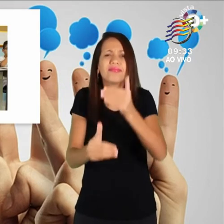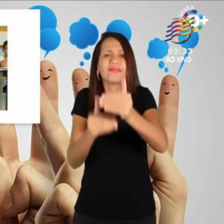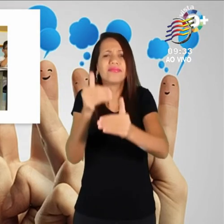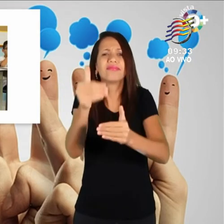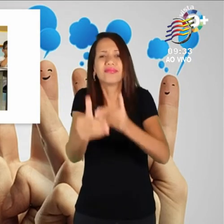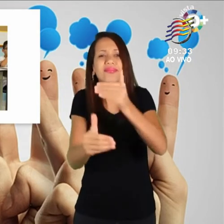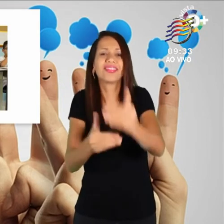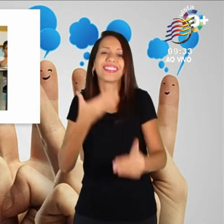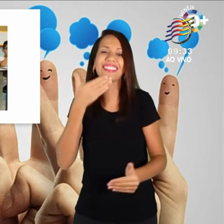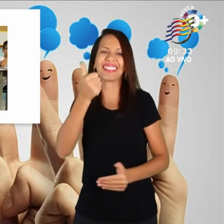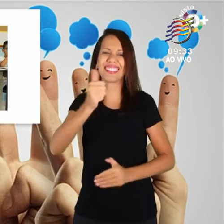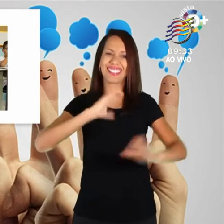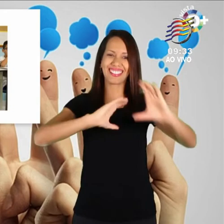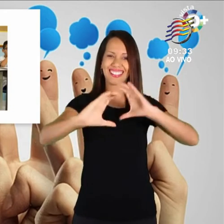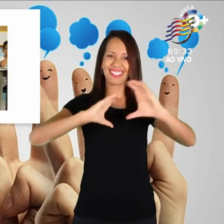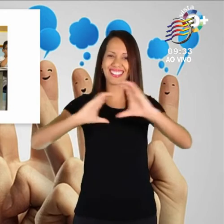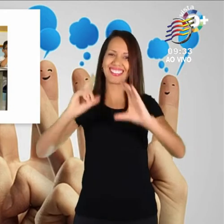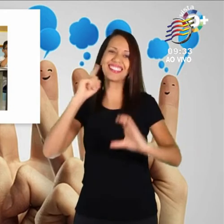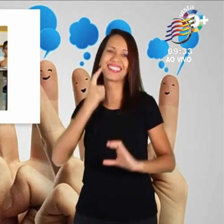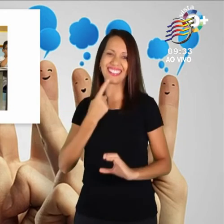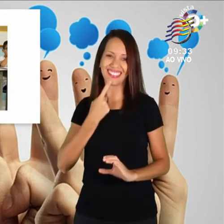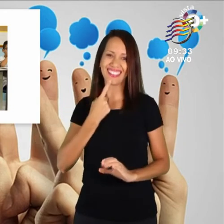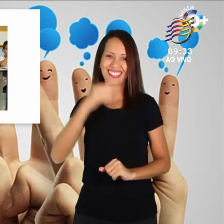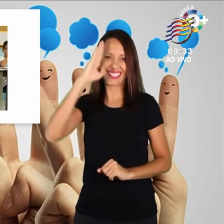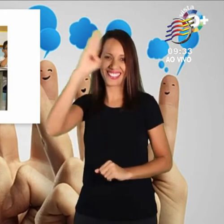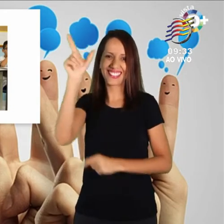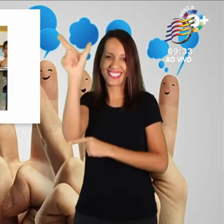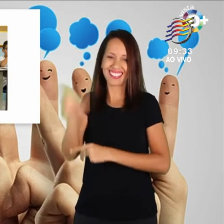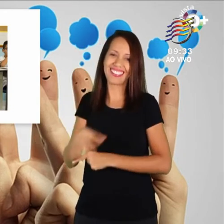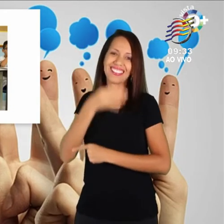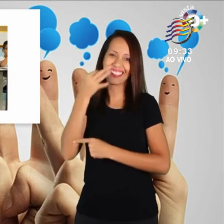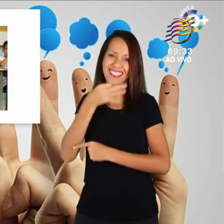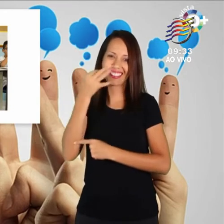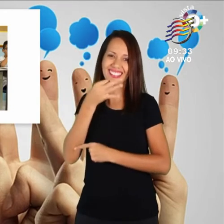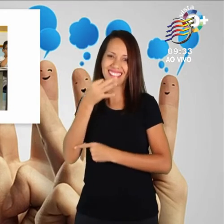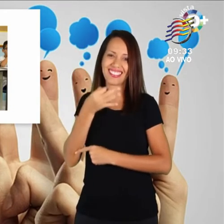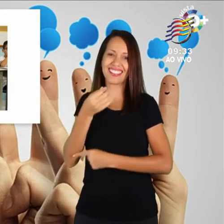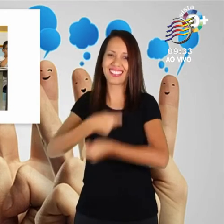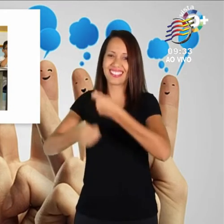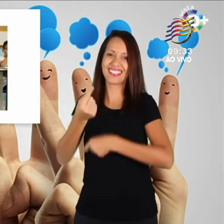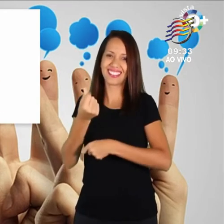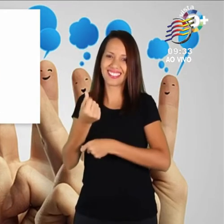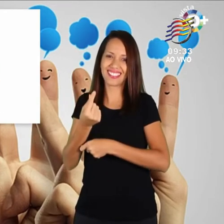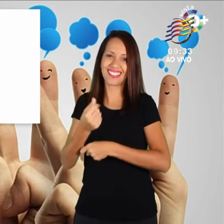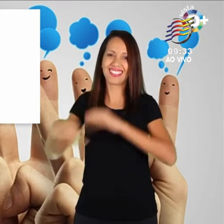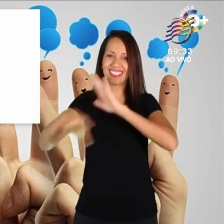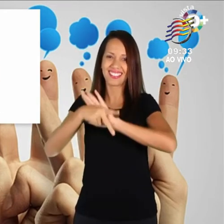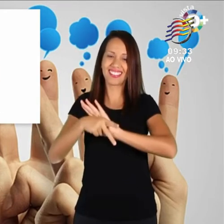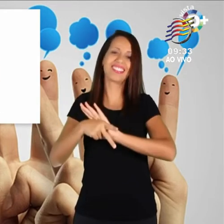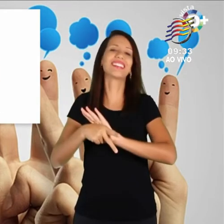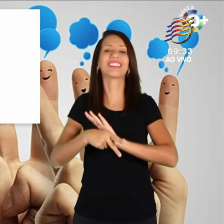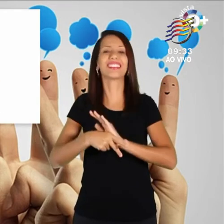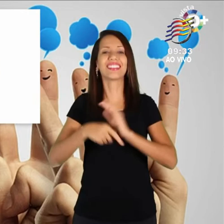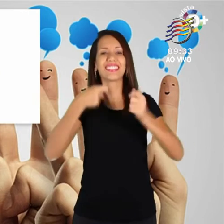melhorar a comunicação, pontua o cobrador em entrevista ao Diário Popular.